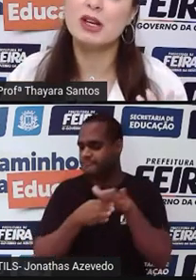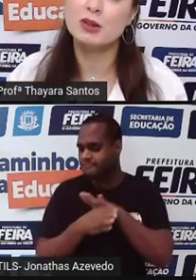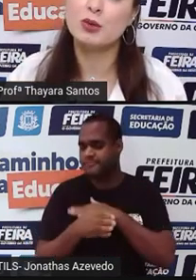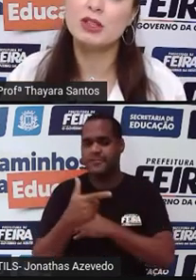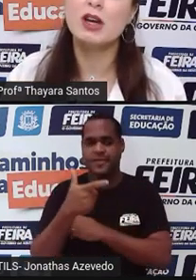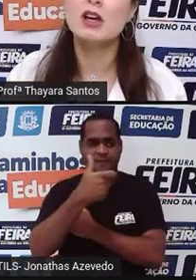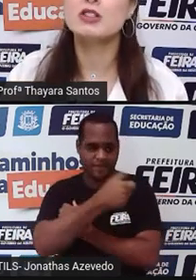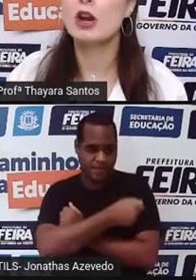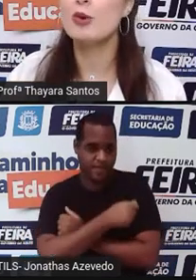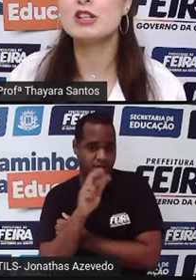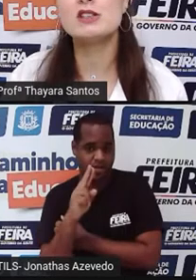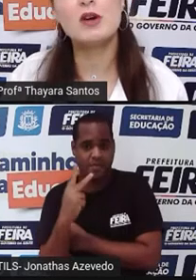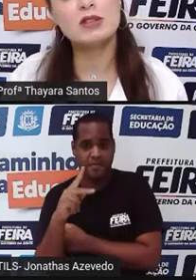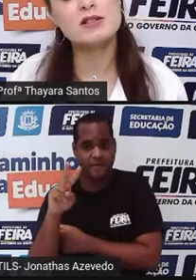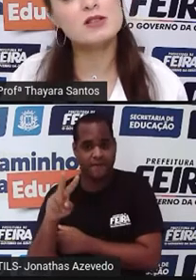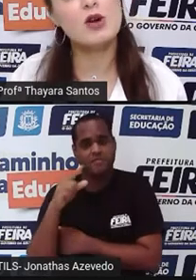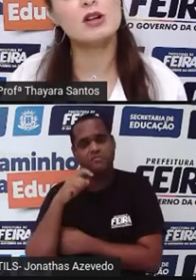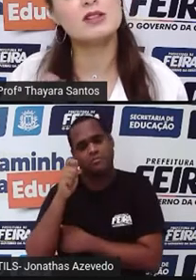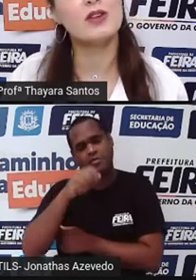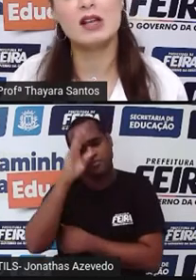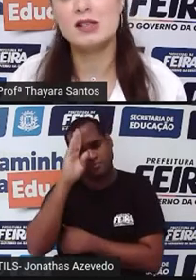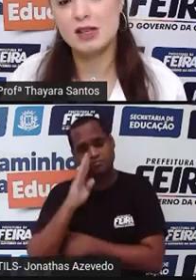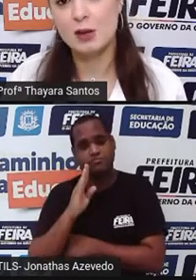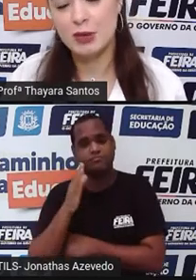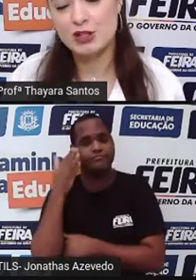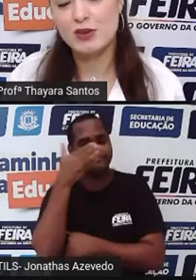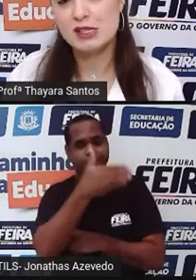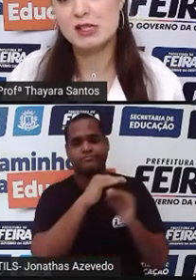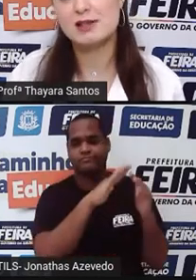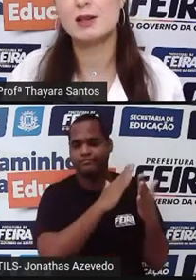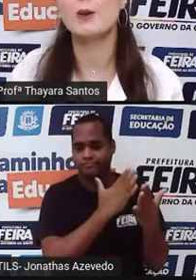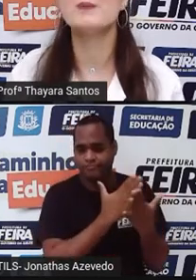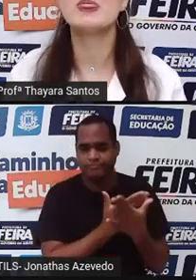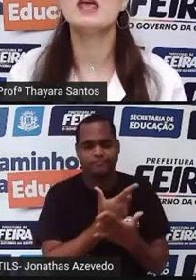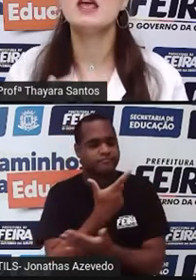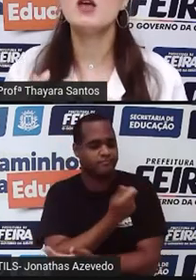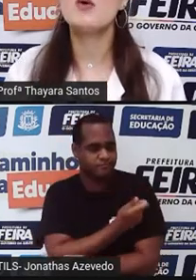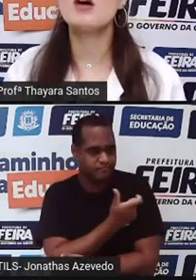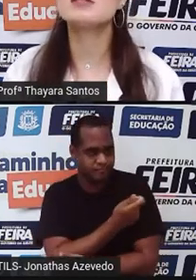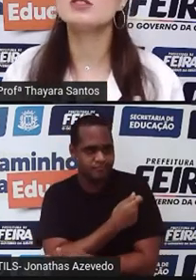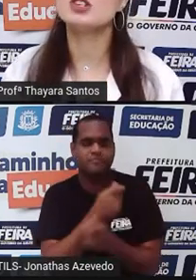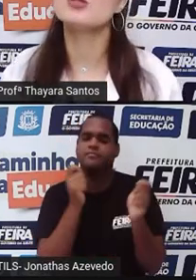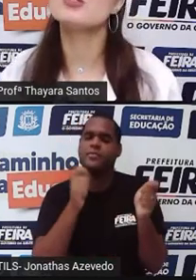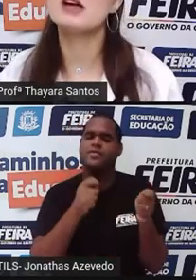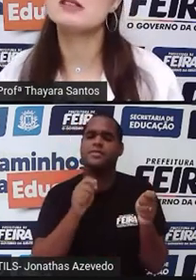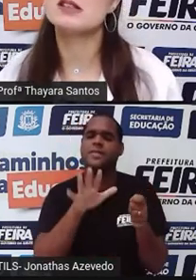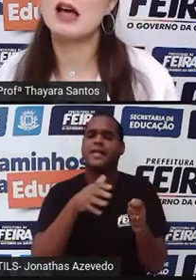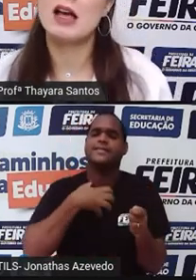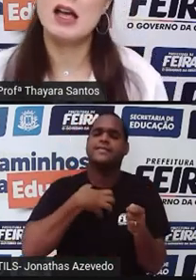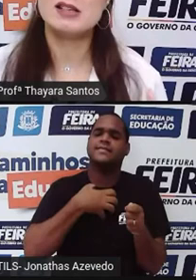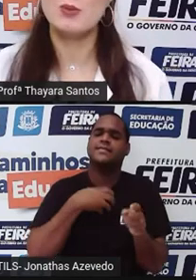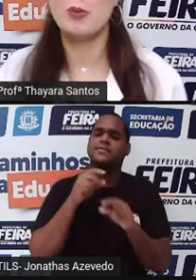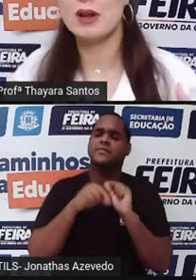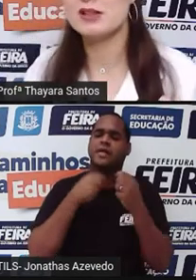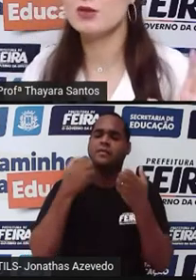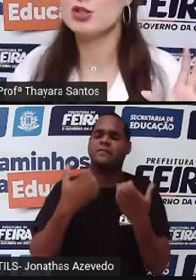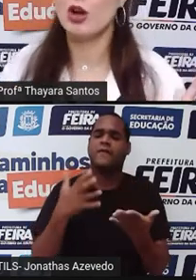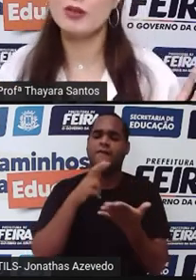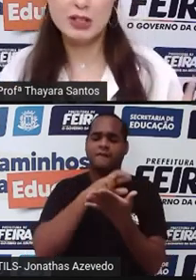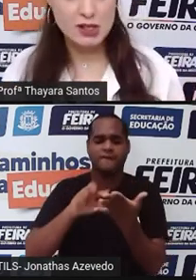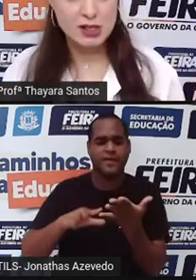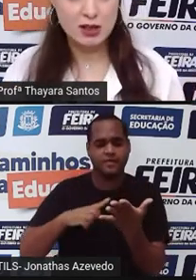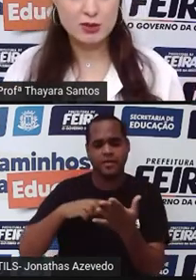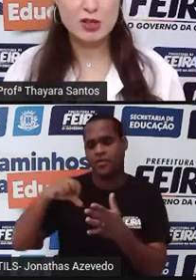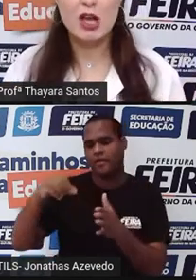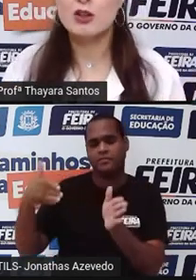de forma gratuita. Geralmente eles vão nas escolas e fazem essa campanha de vacinação. E qual é sentido de vacinar essa população de